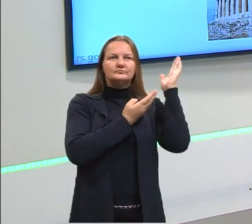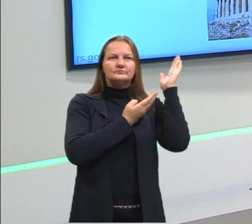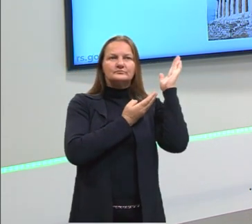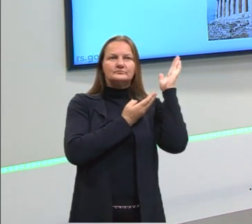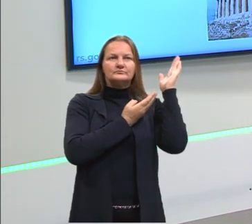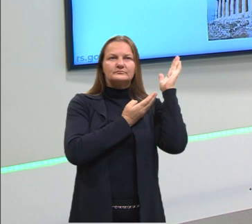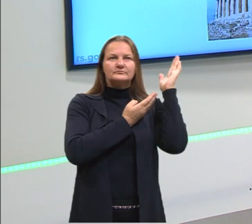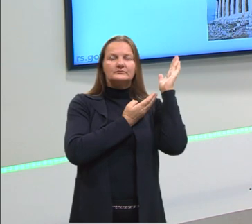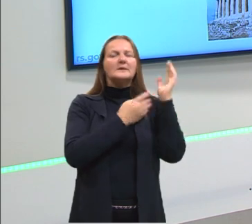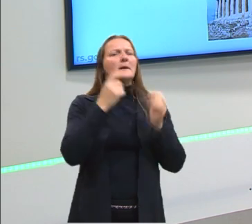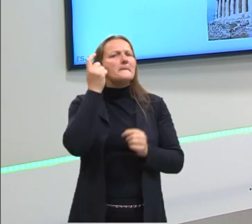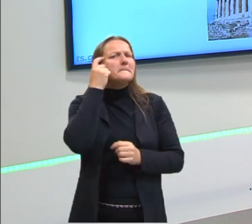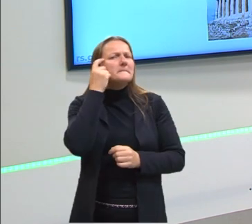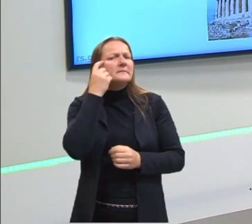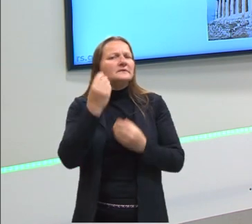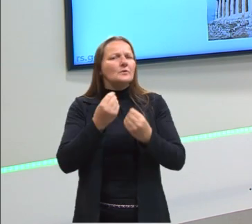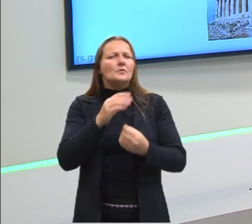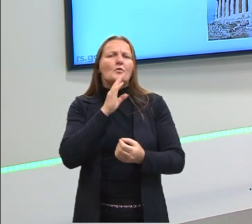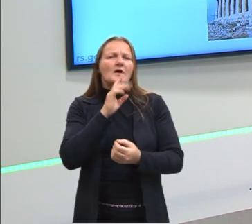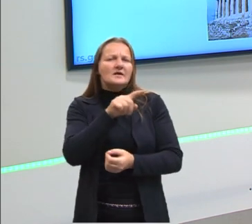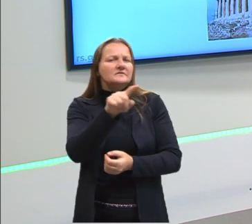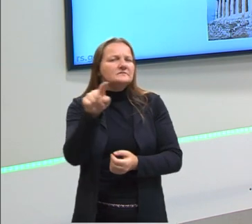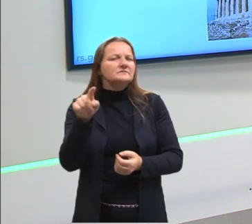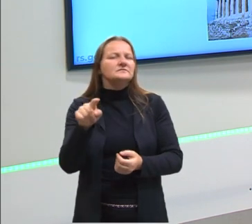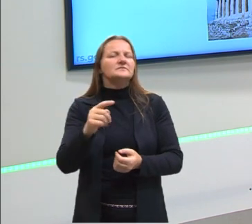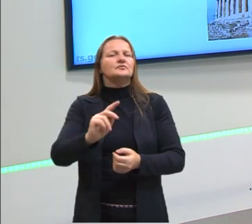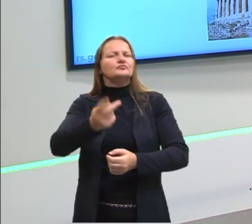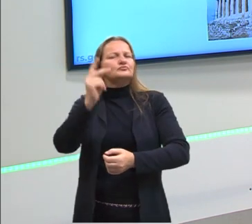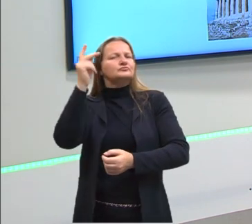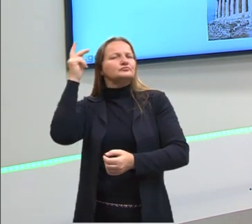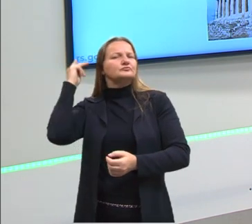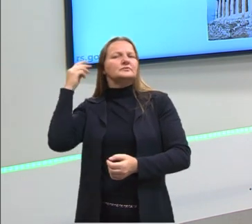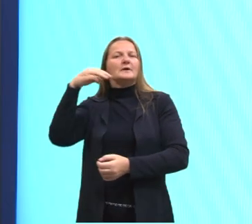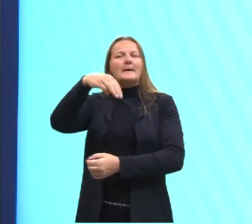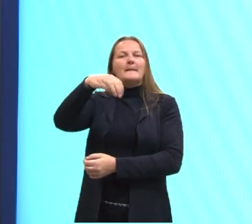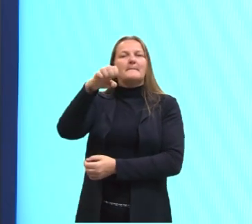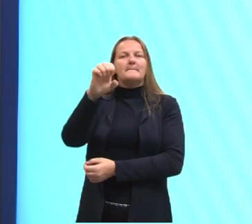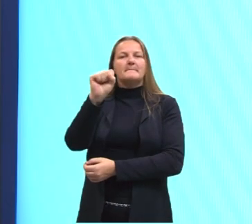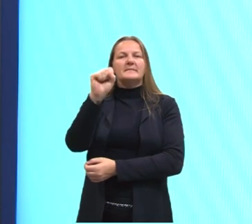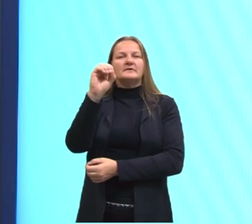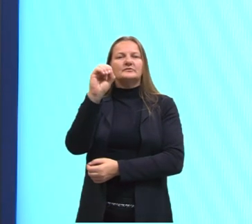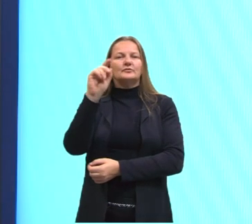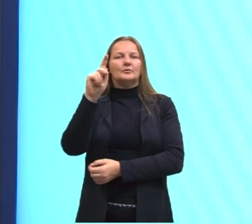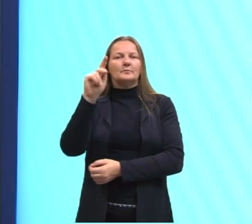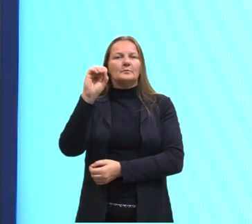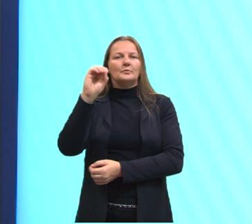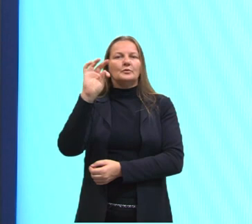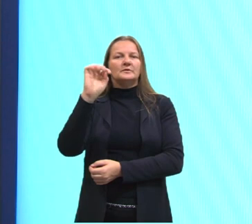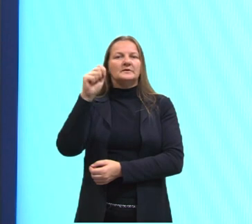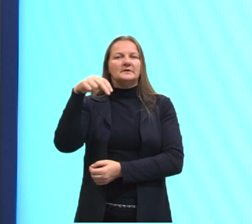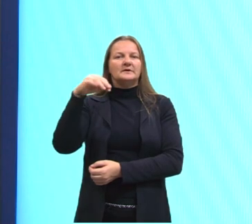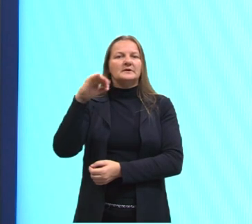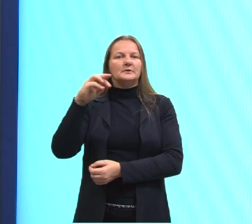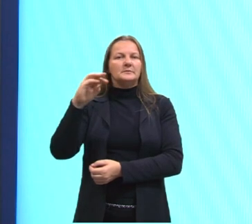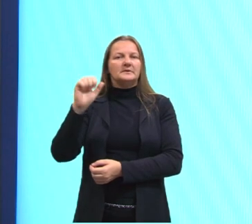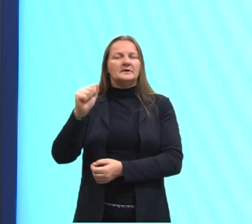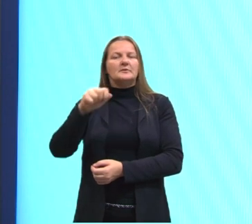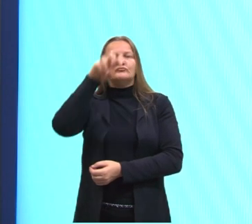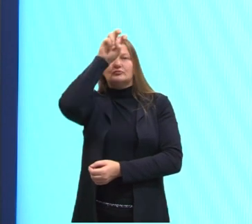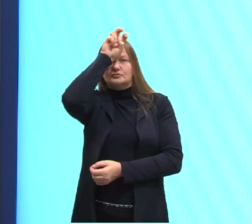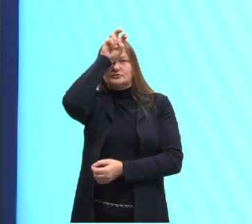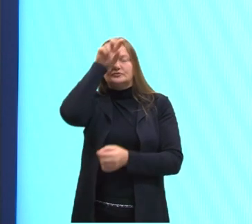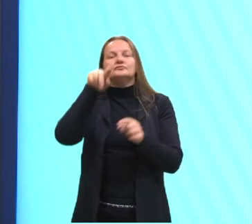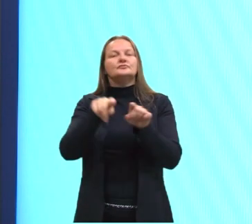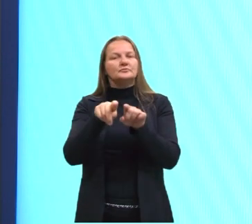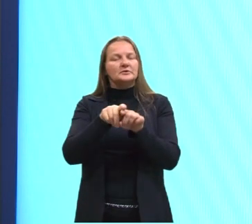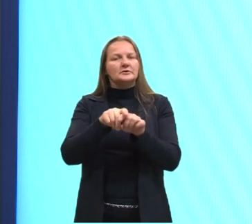pensar, as esculturas que nós conhecemos lá na Mesopotâmia, no Egito, eram esculturas um pouco